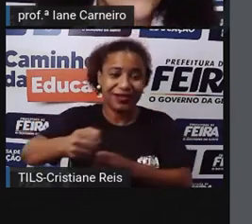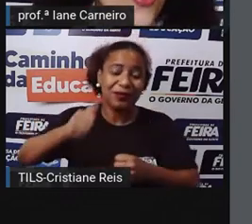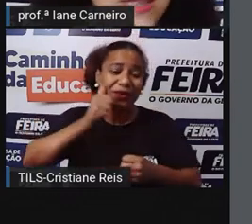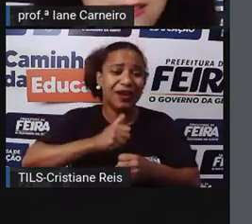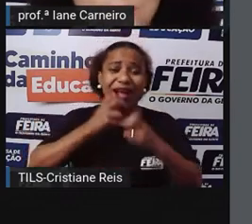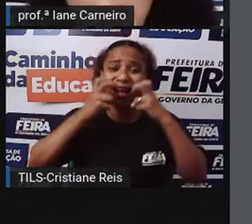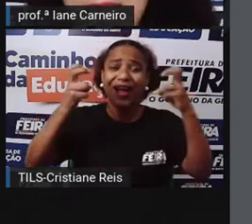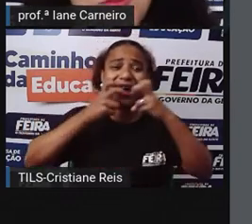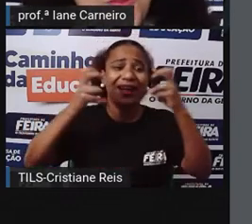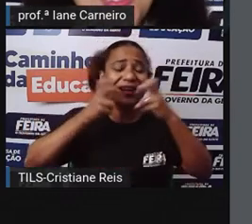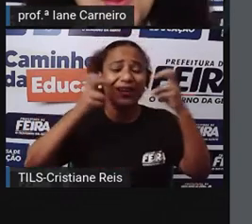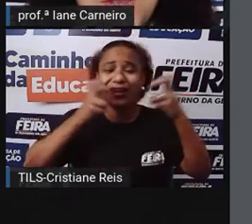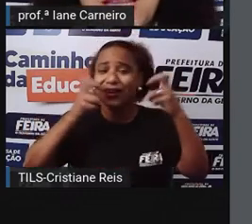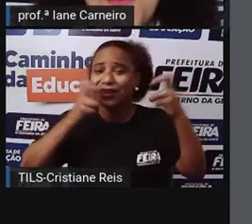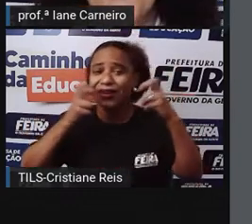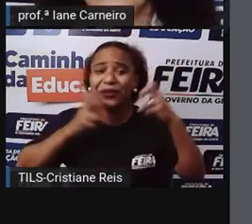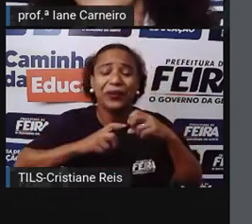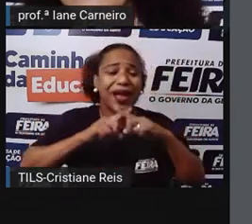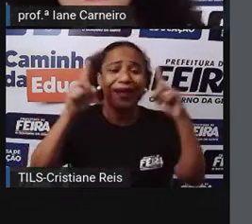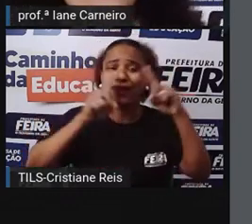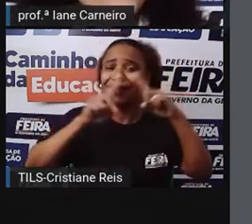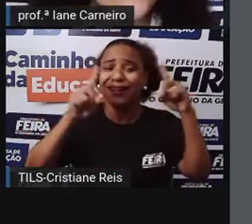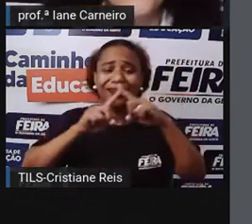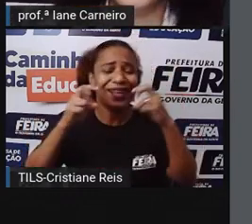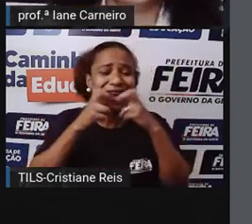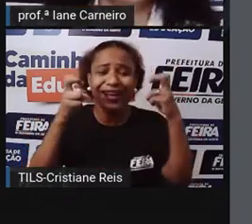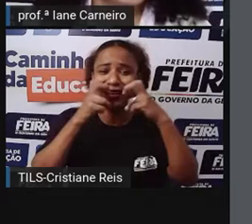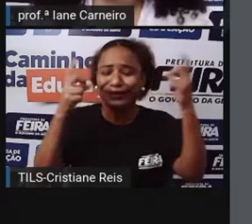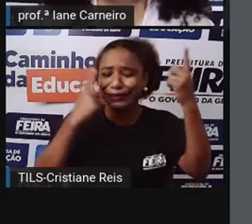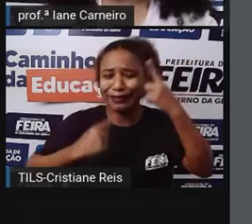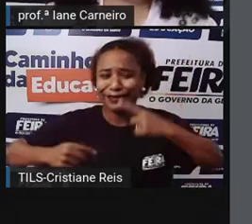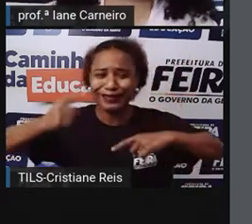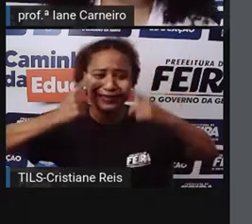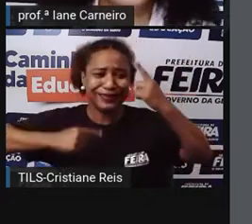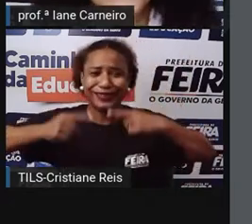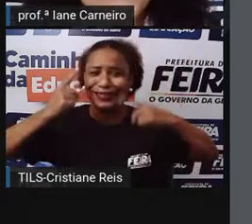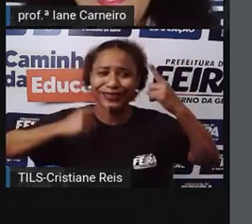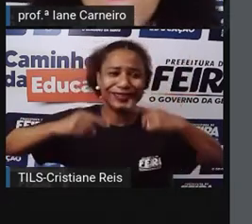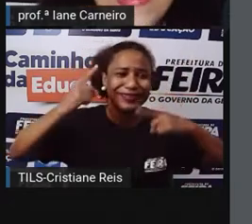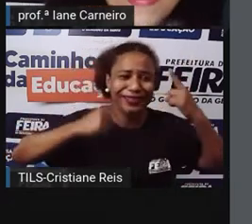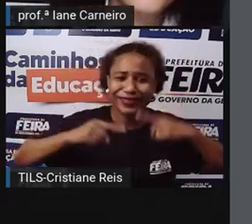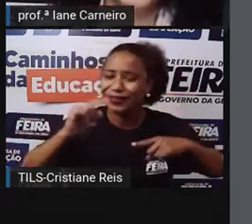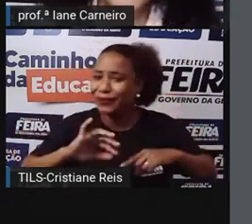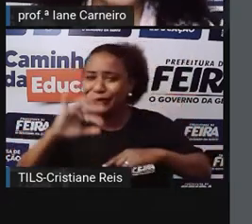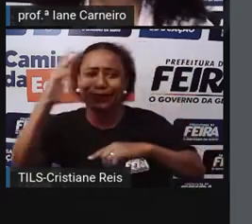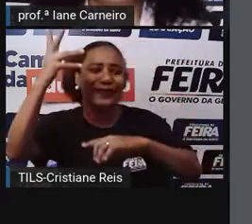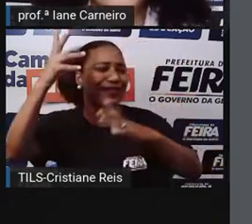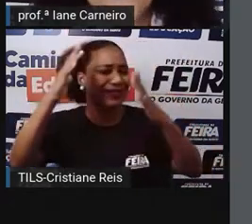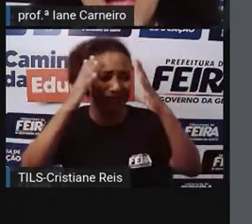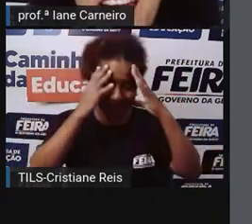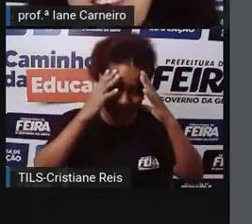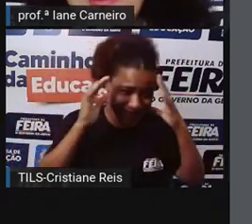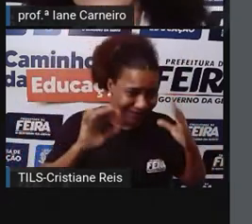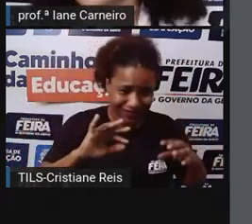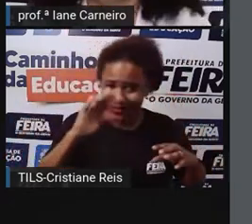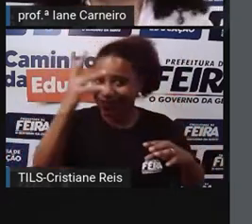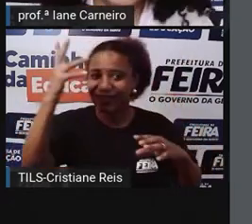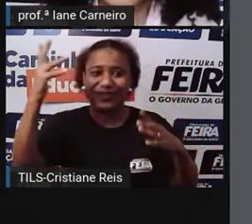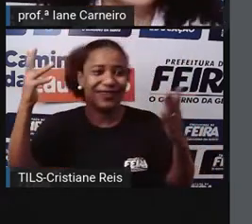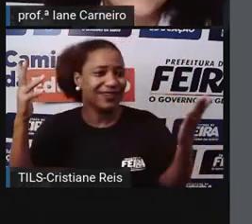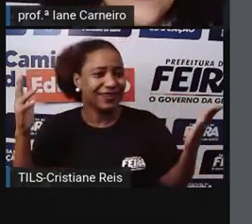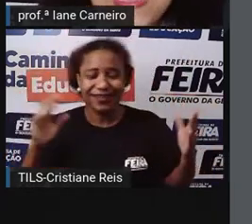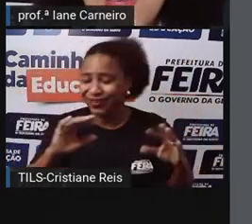Todas falando Ao mesmo tempo Gritando E chorando Ai, aconteceu Uma tragédia Ocorreu Uma